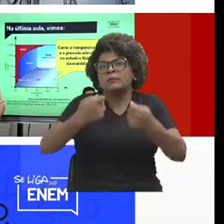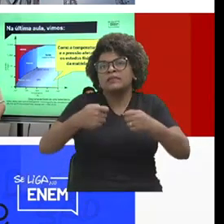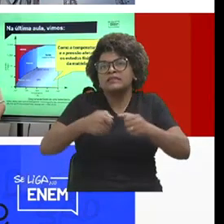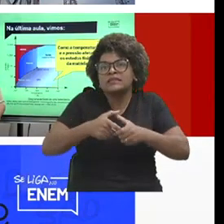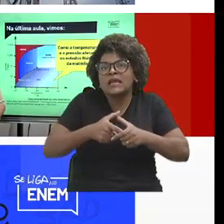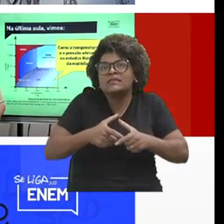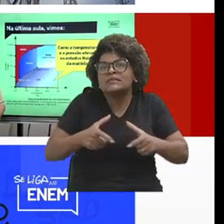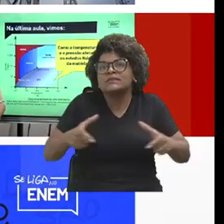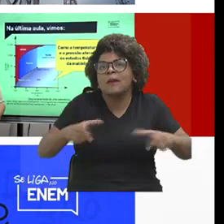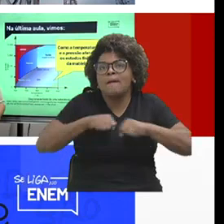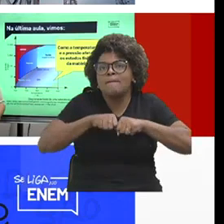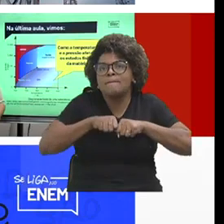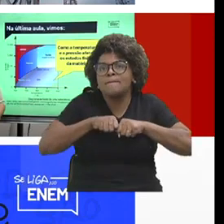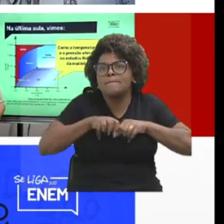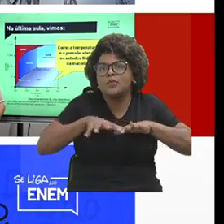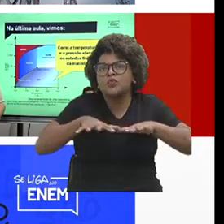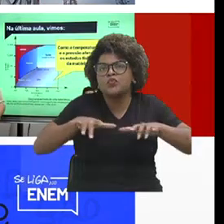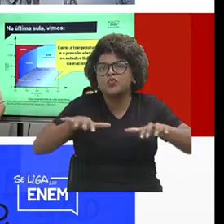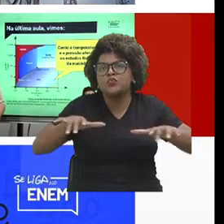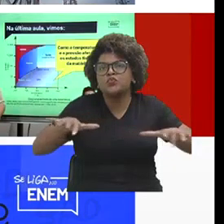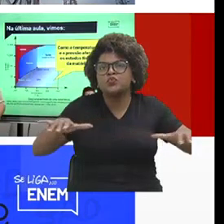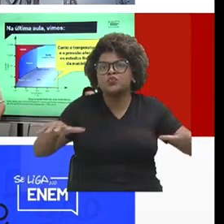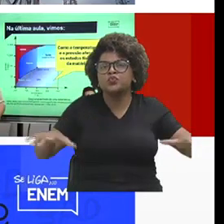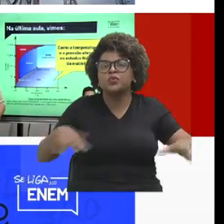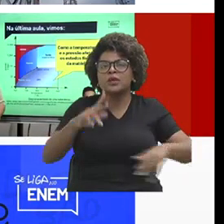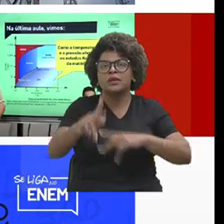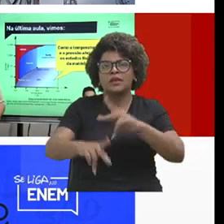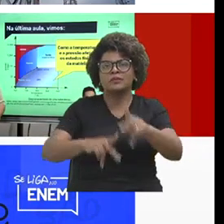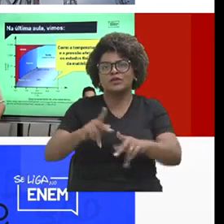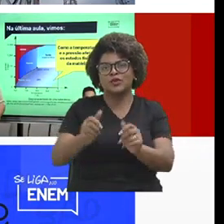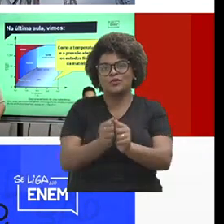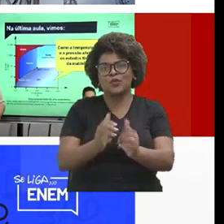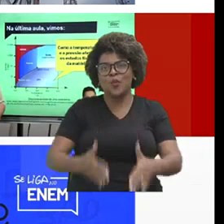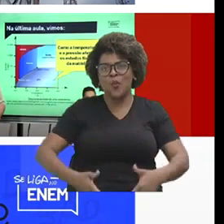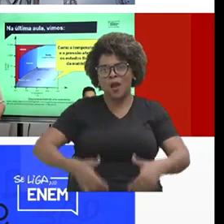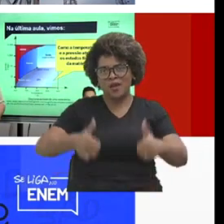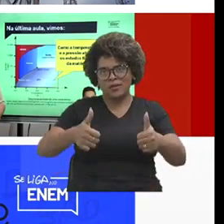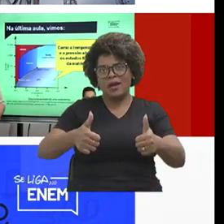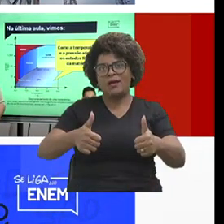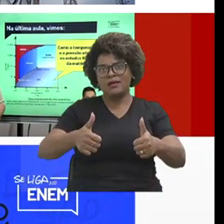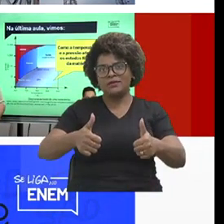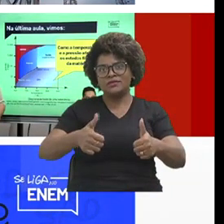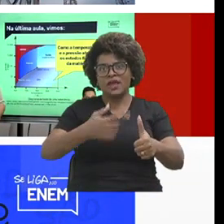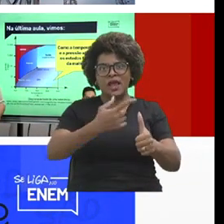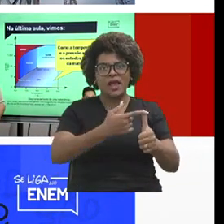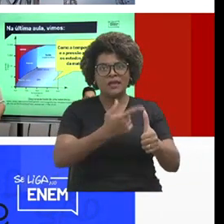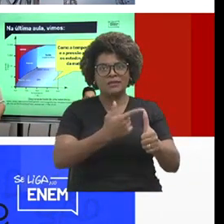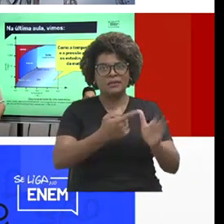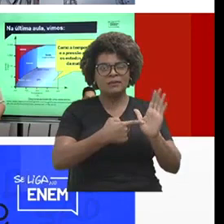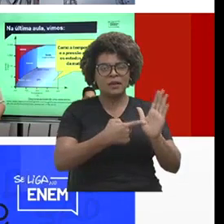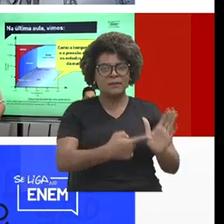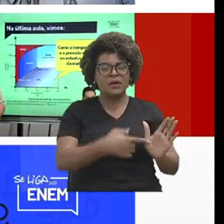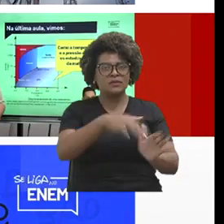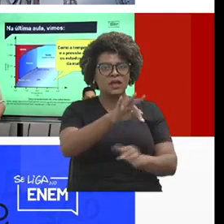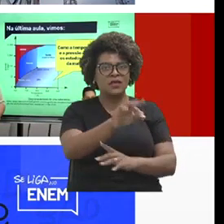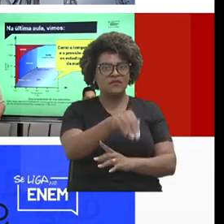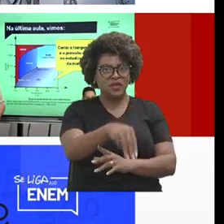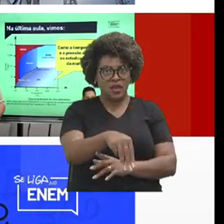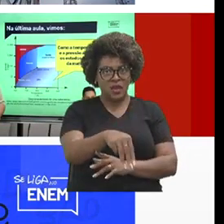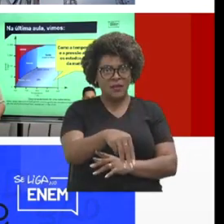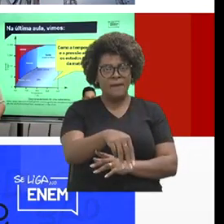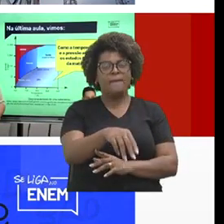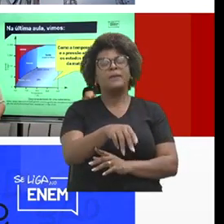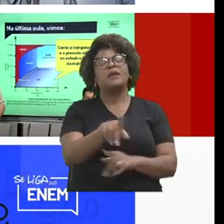conteúdo. A chegada e com qualidade. Ali, a primeira é sobre a transmissão FM, que a gente ampliou